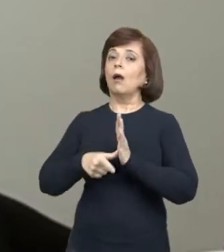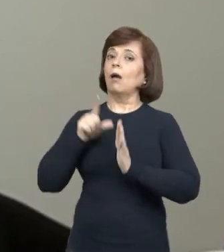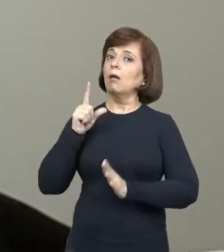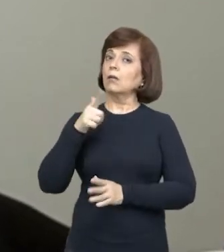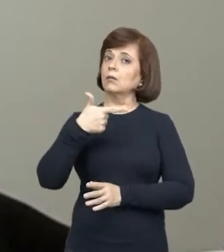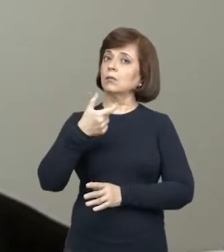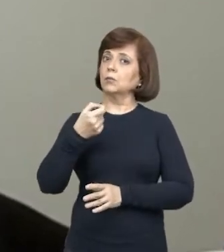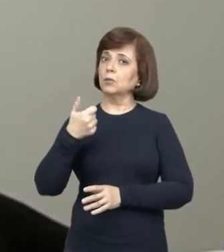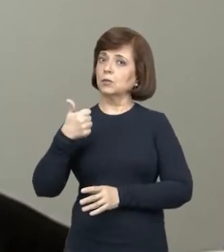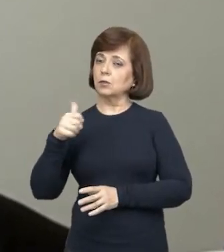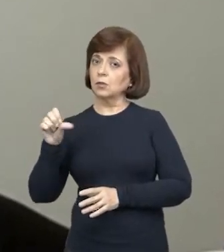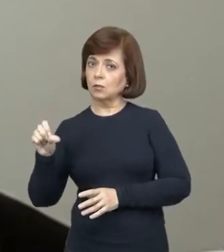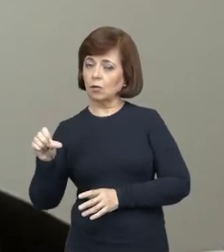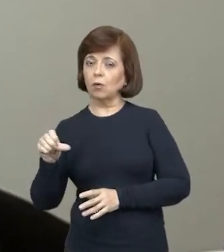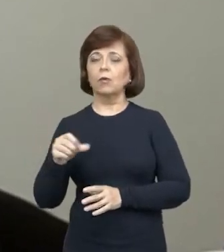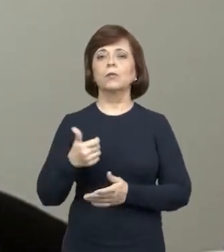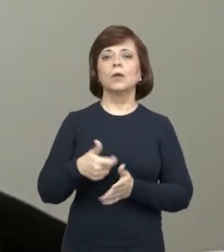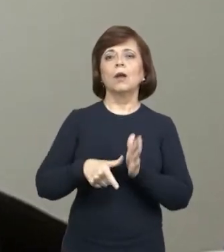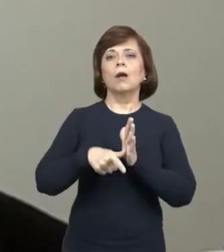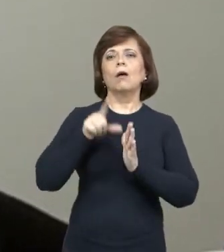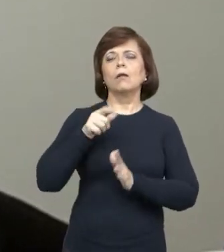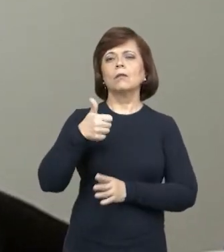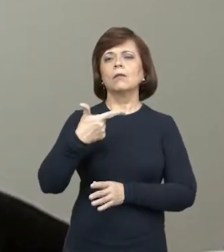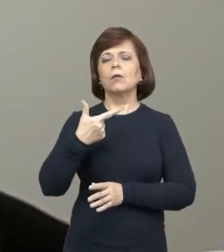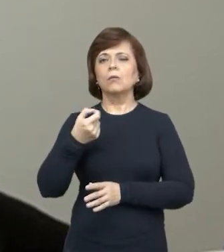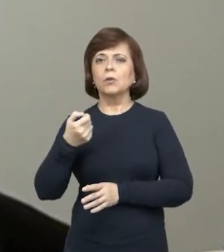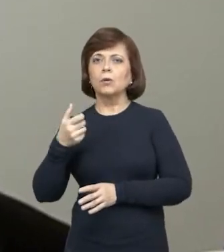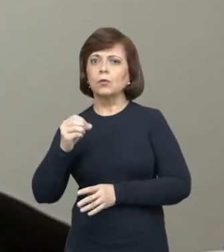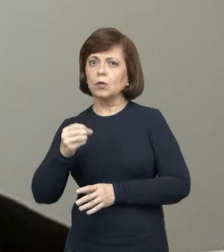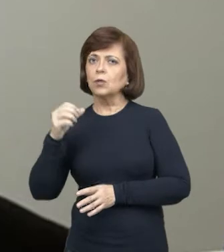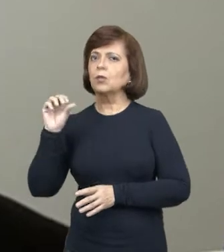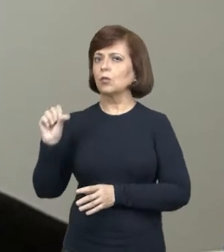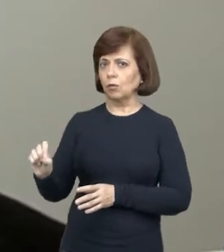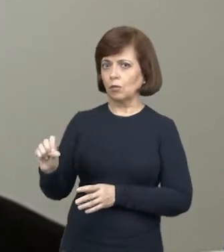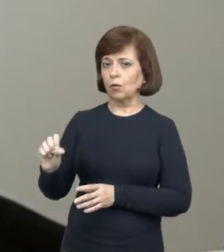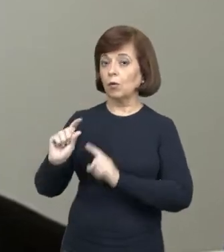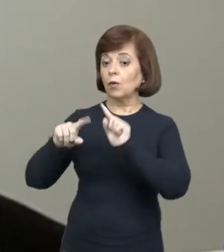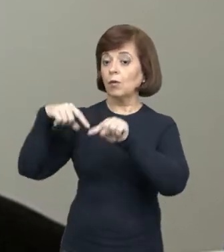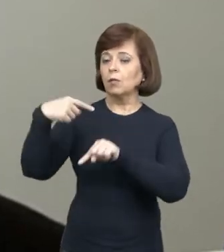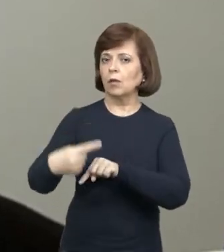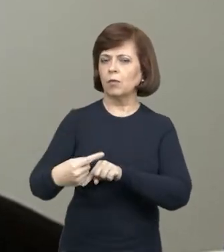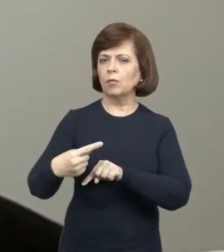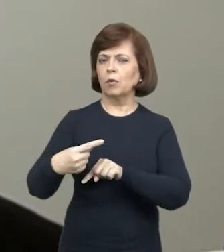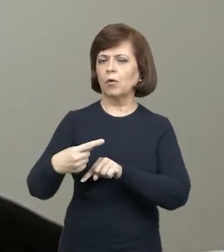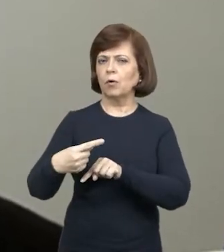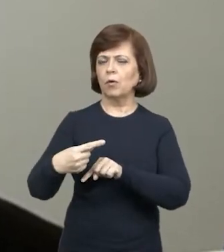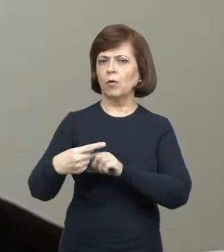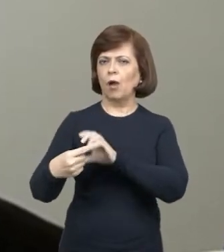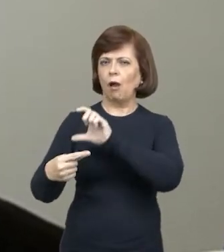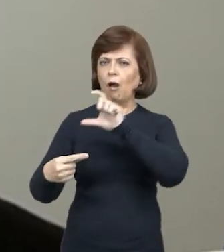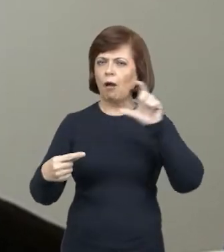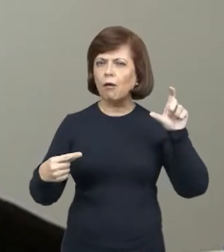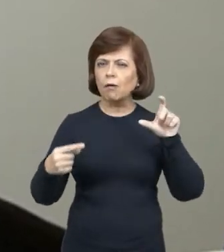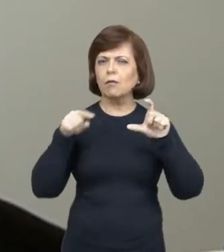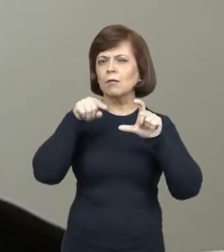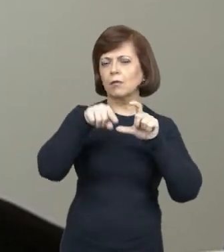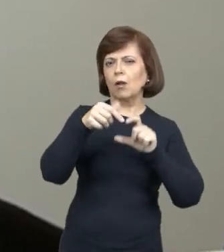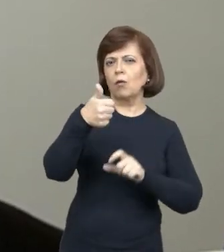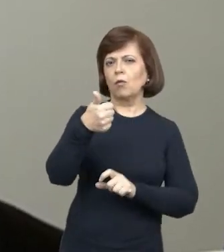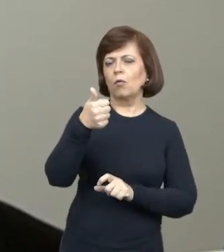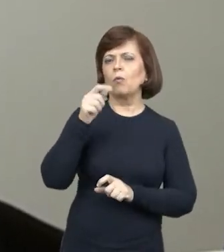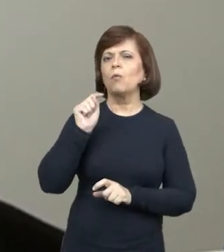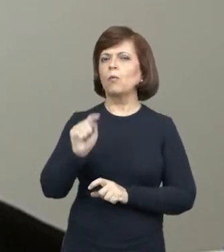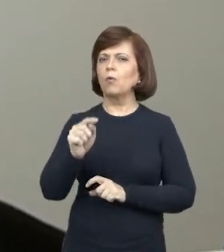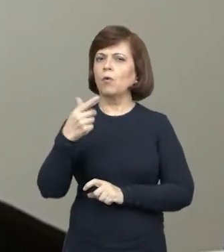2019, e posteriormente a 2009, a cláusula 1.2 do TAC, ela foi clara